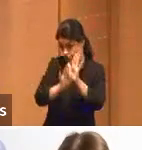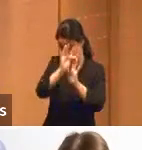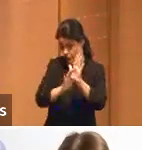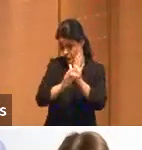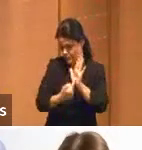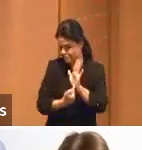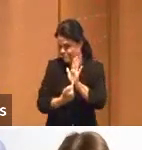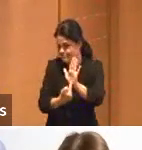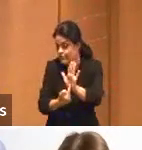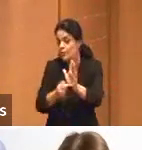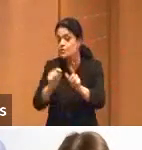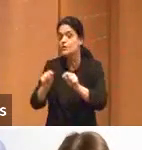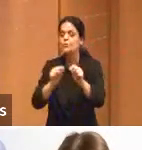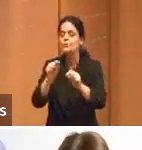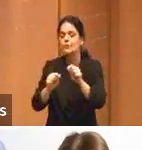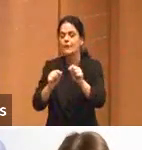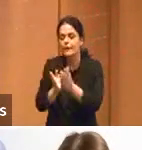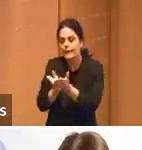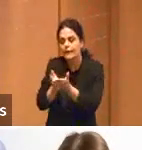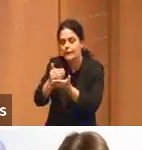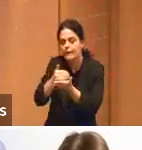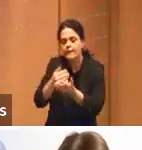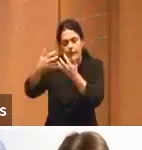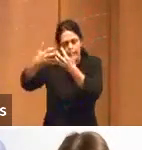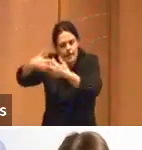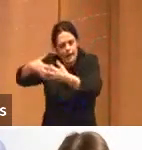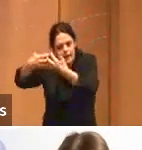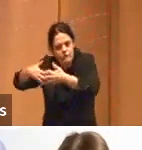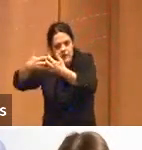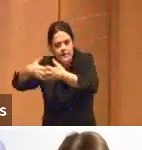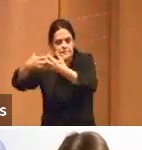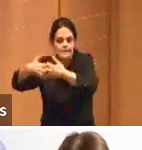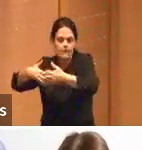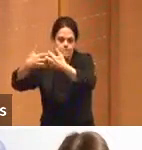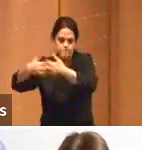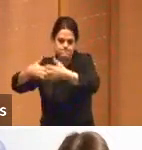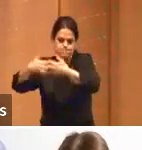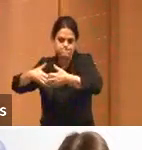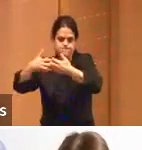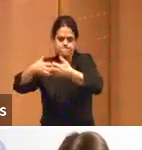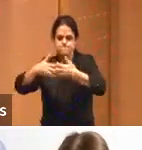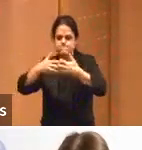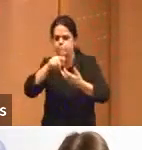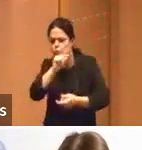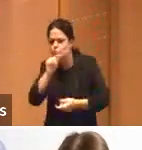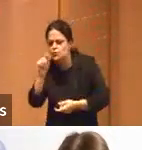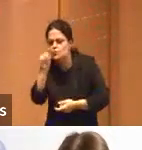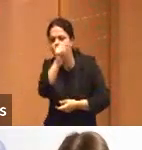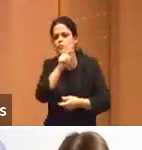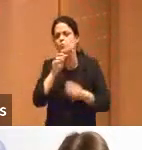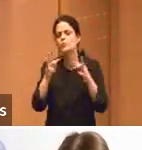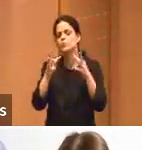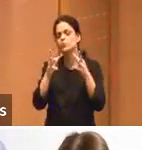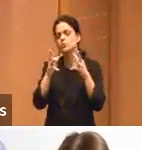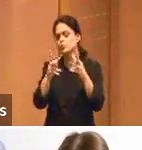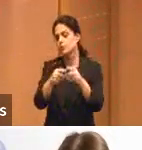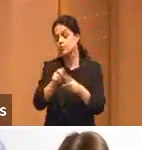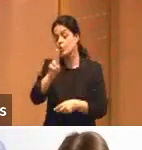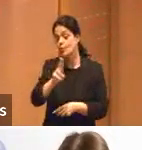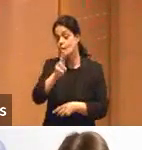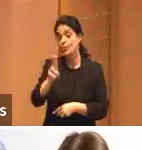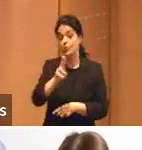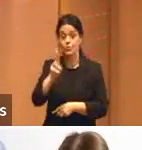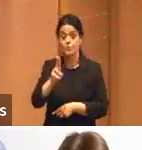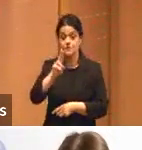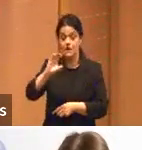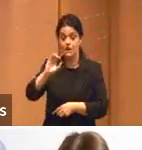e uma reflexão sobre, então, esses aspectos epistêmicos, didáticos, pedagógicos, do uso do chat de GPT